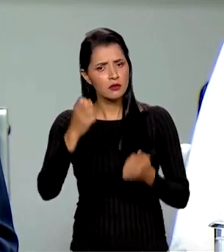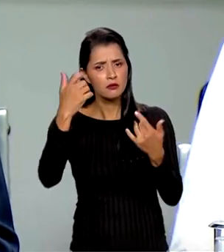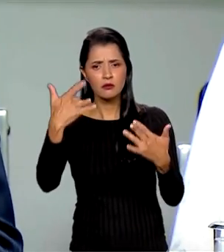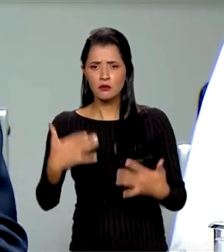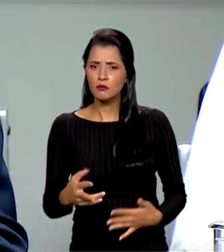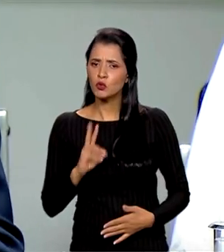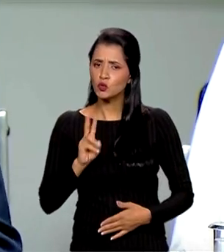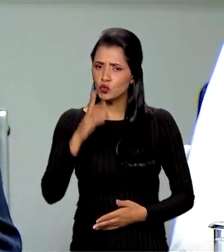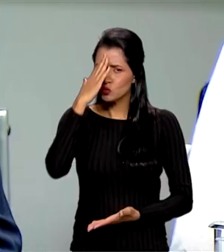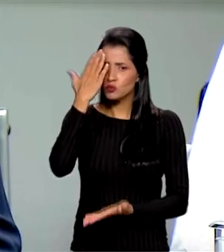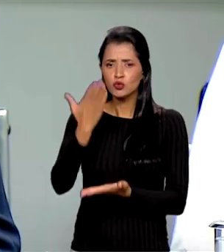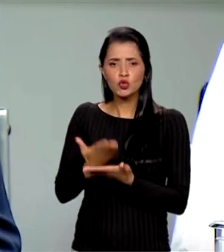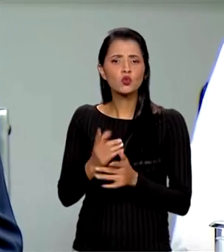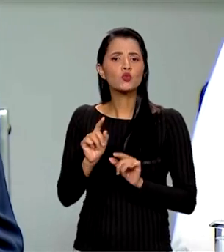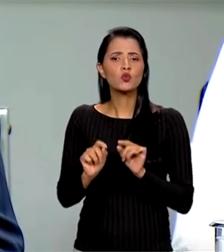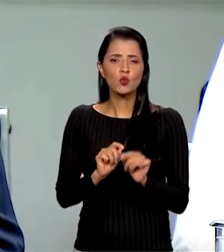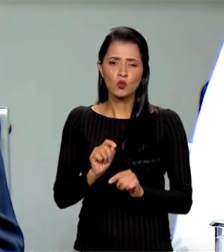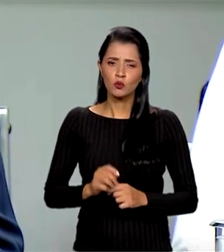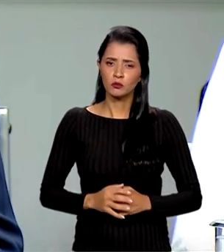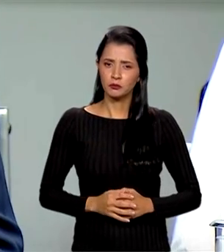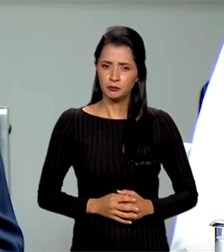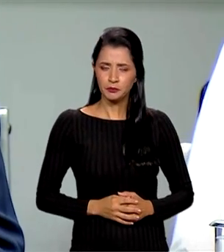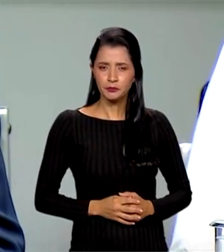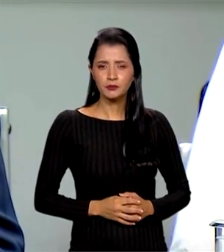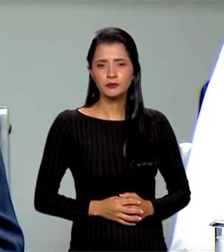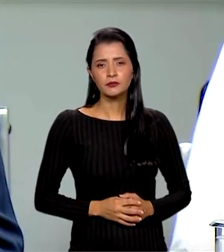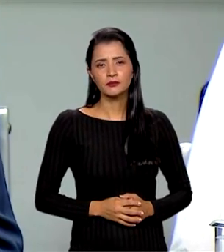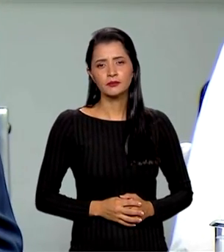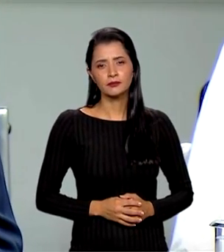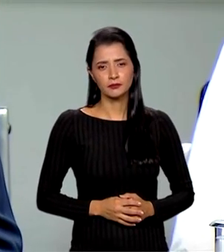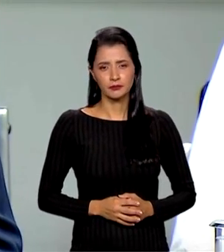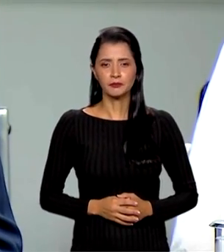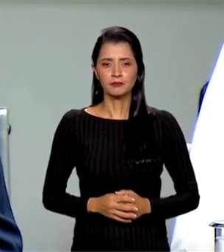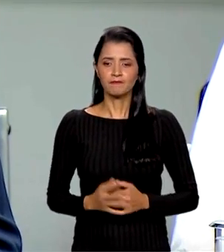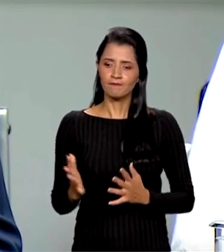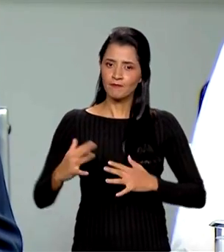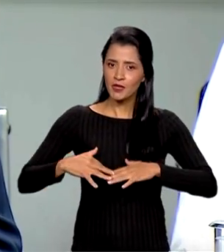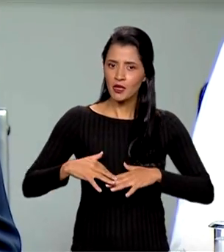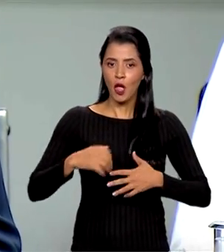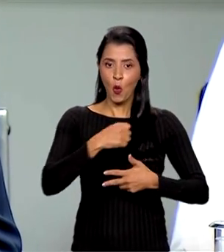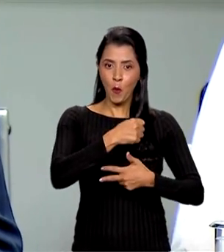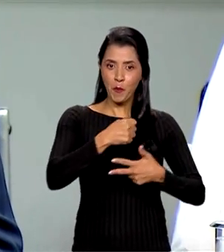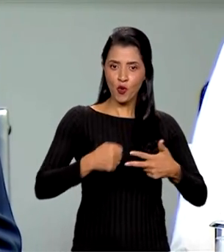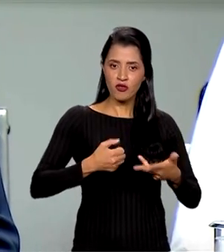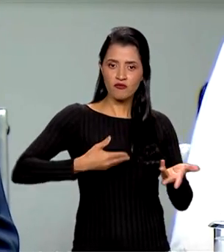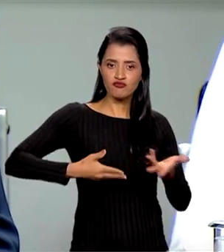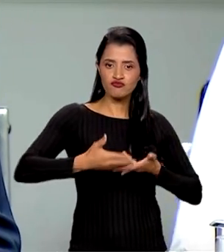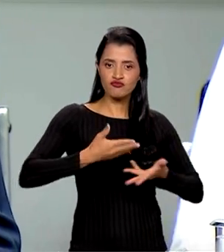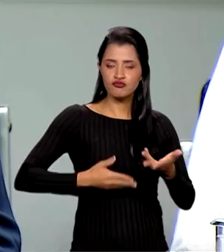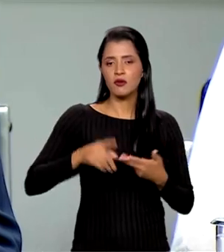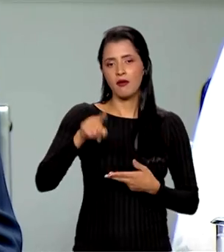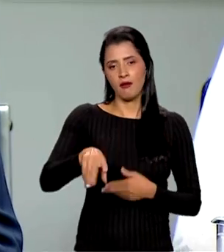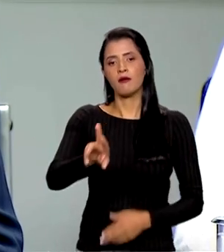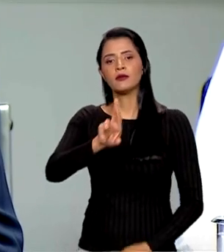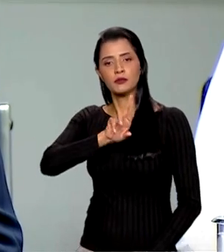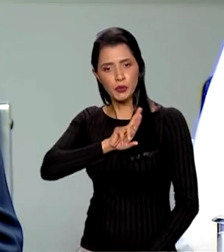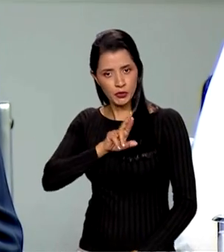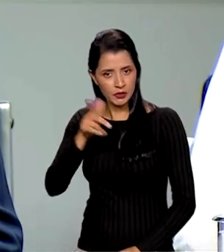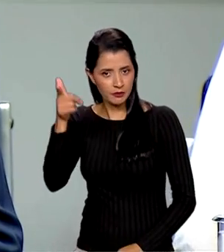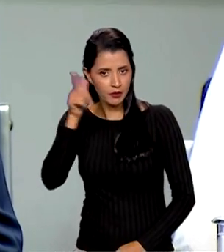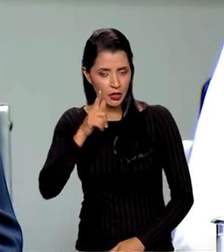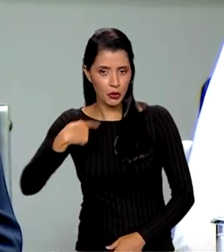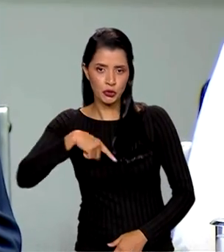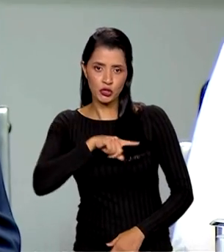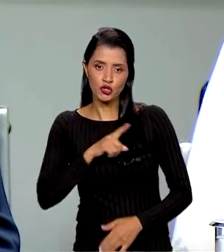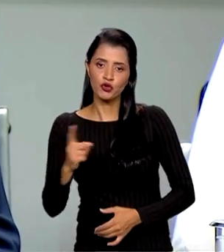acreditando que a harmonia entre os poderes é a saída para que nós